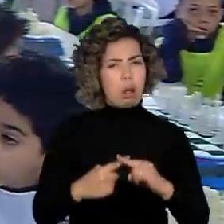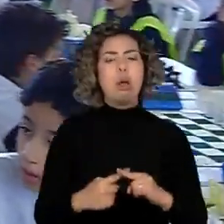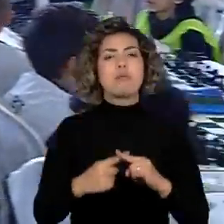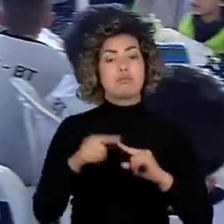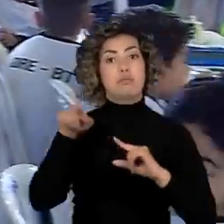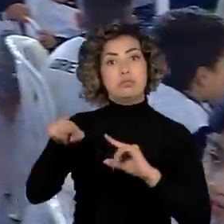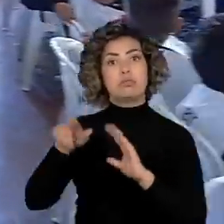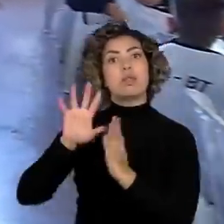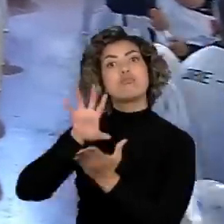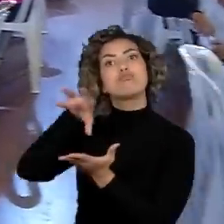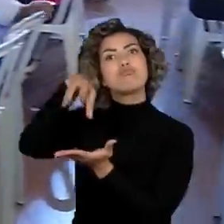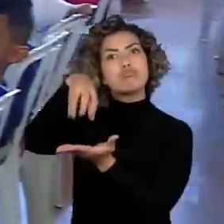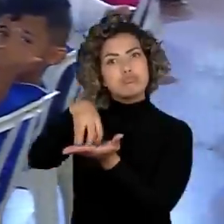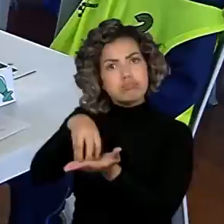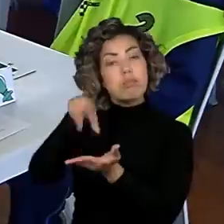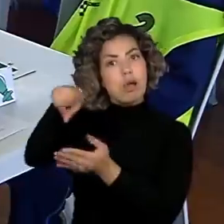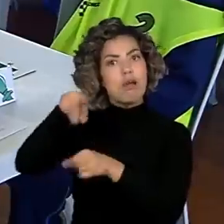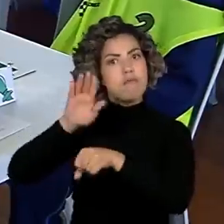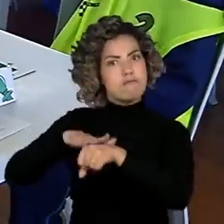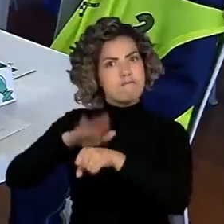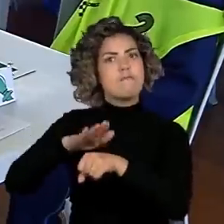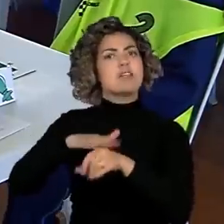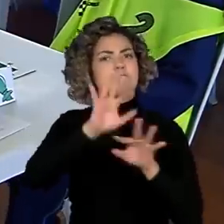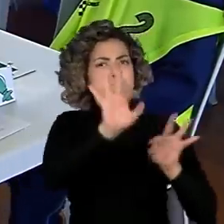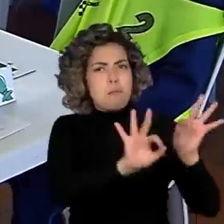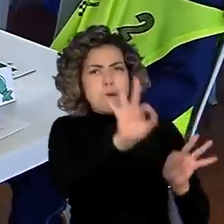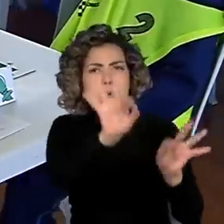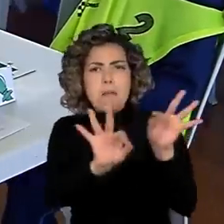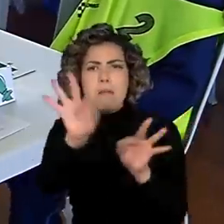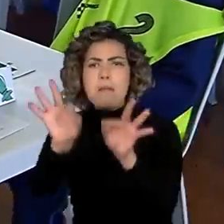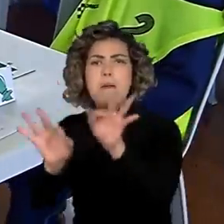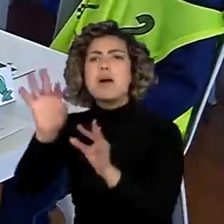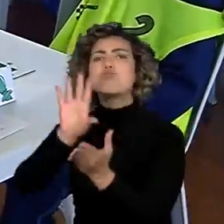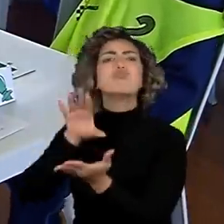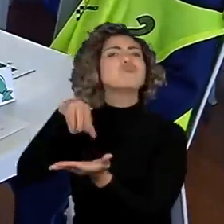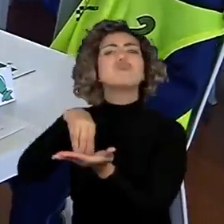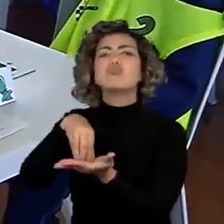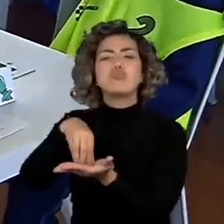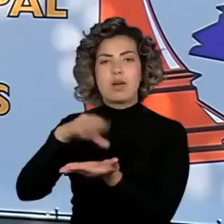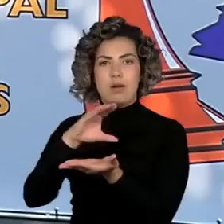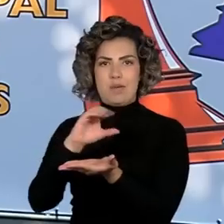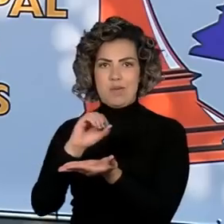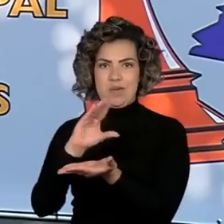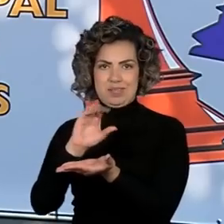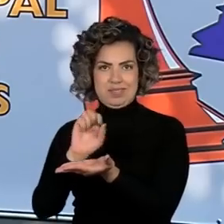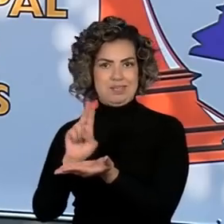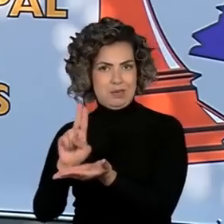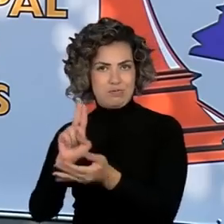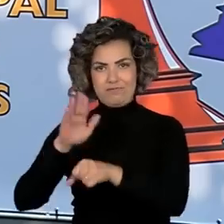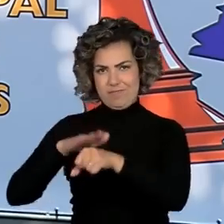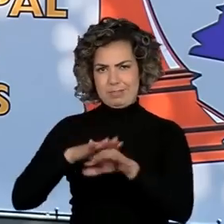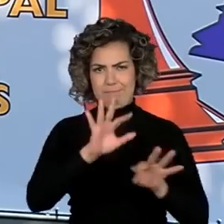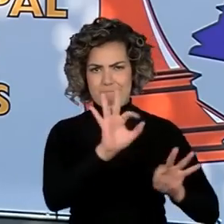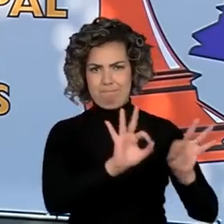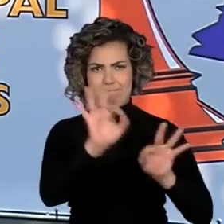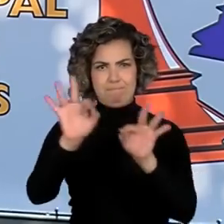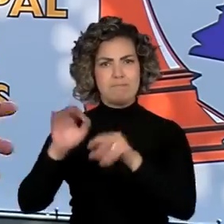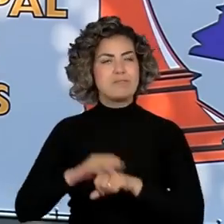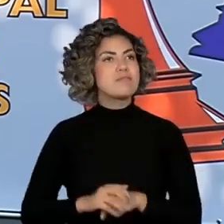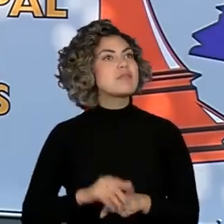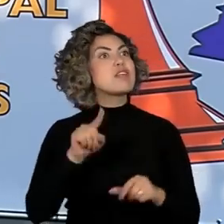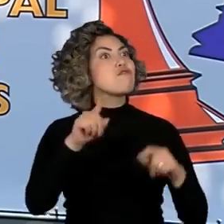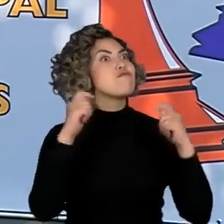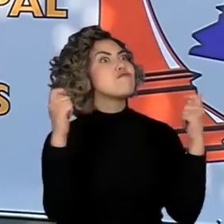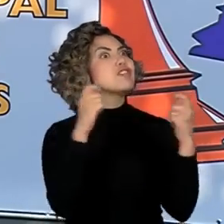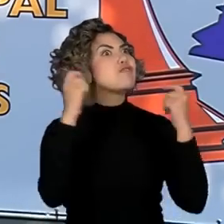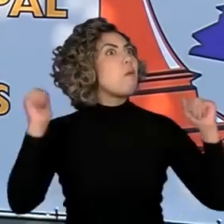Coordenadoria dos Centros Educacionais Unificados, a COCEL. E o festival é quando eles se